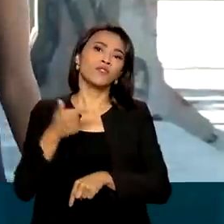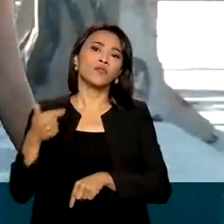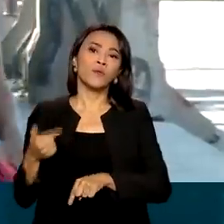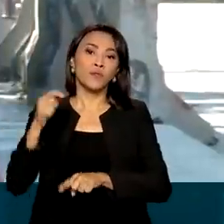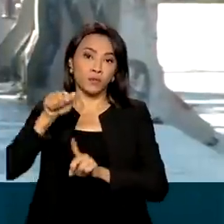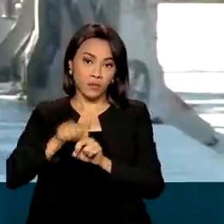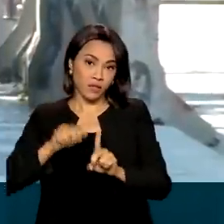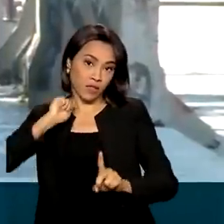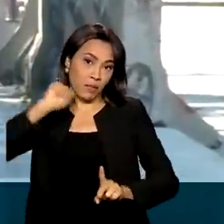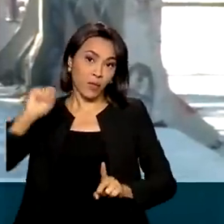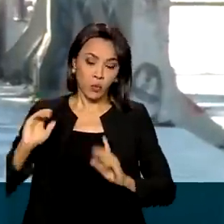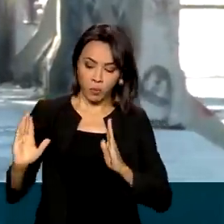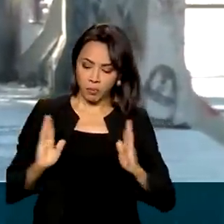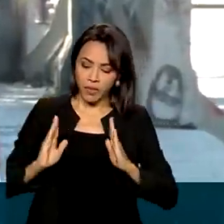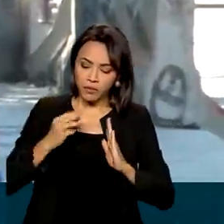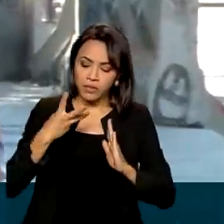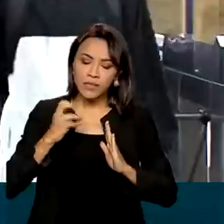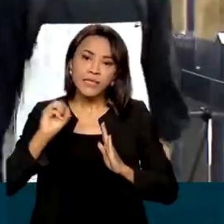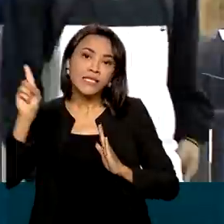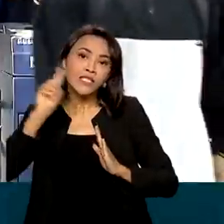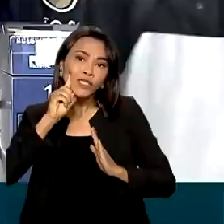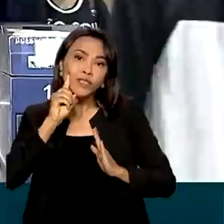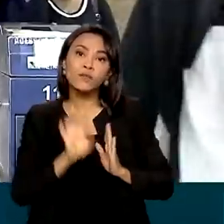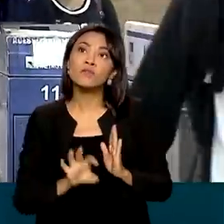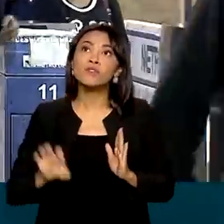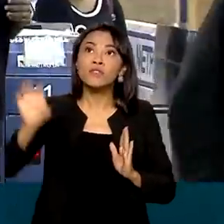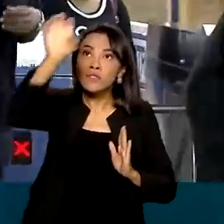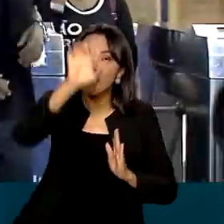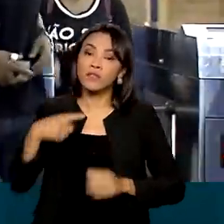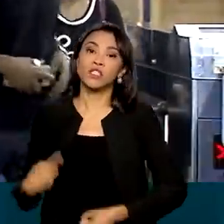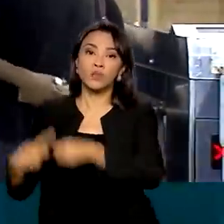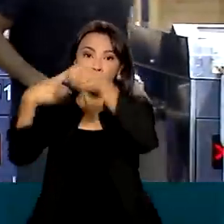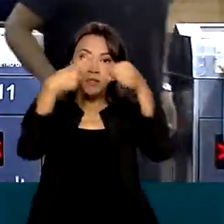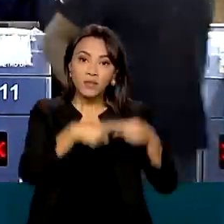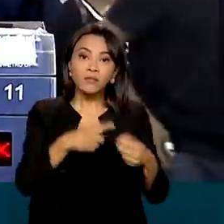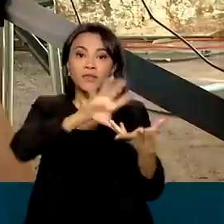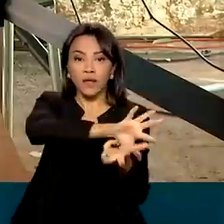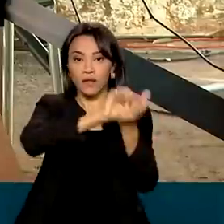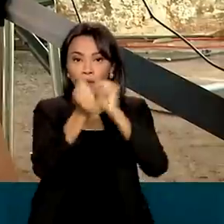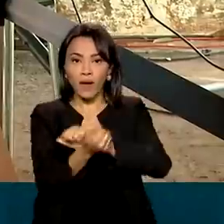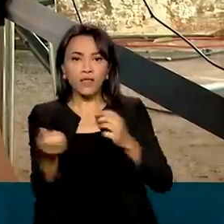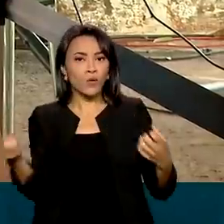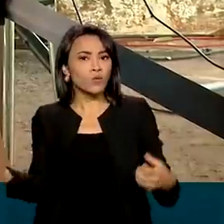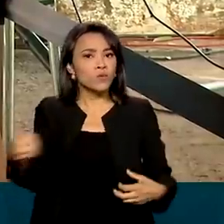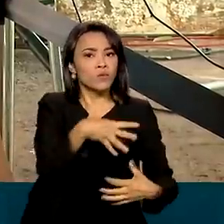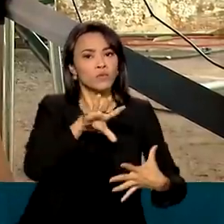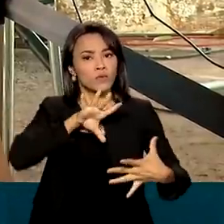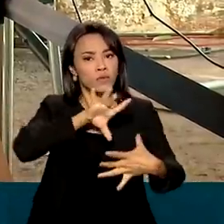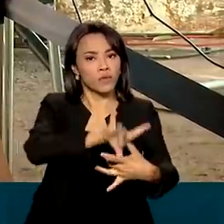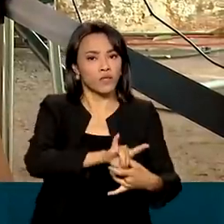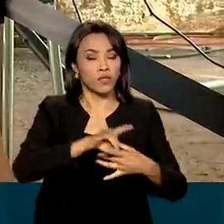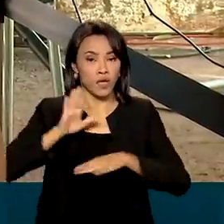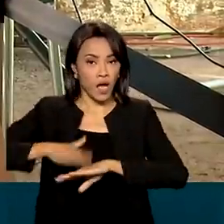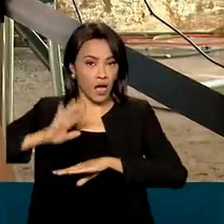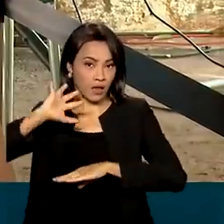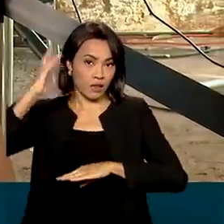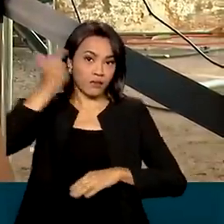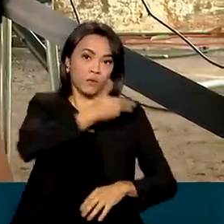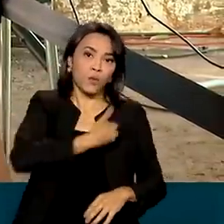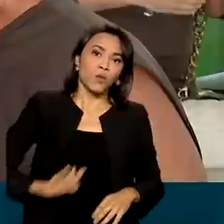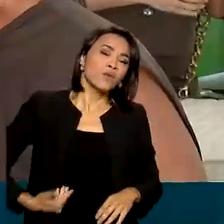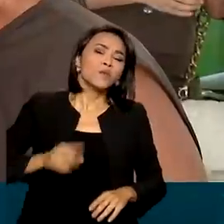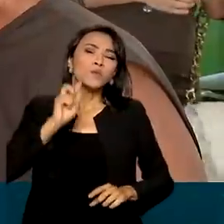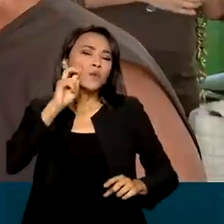previa um prazo de 30 dias para que estados e municípios se adequassem à nova realidade. A decisão do governo foi tomada com base na